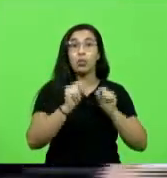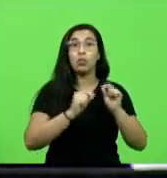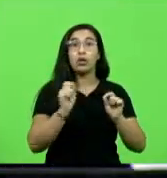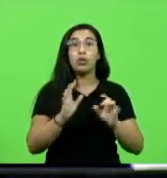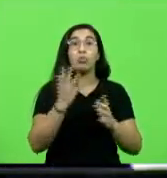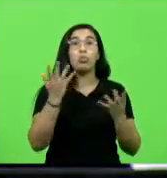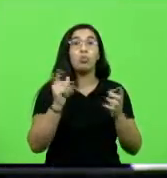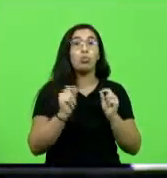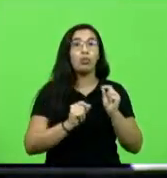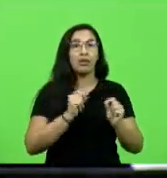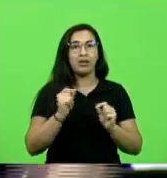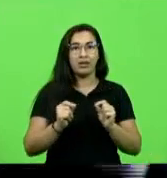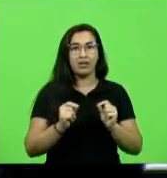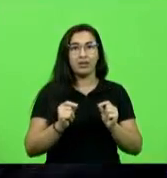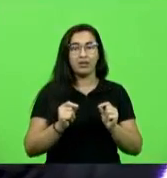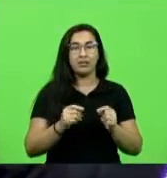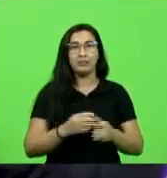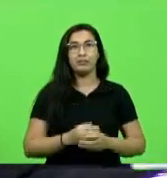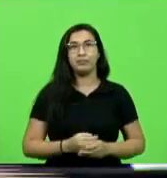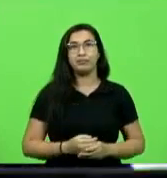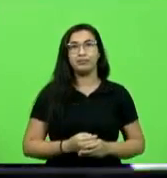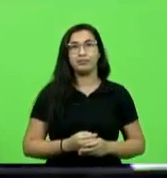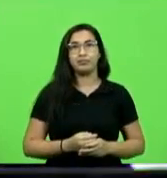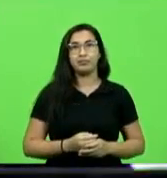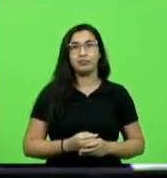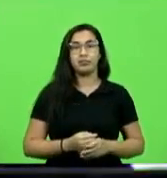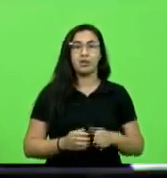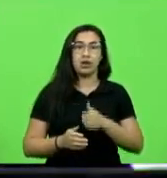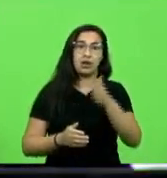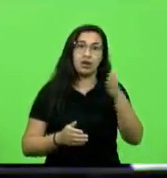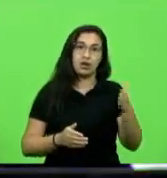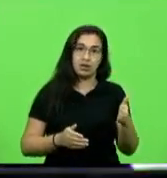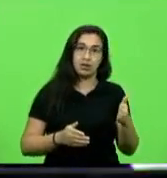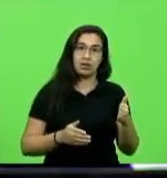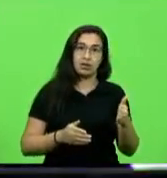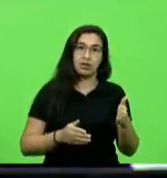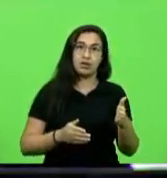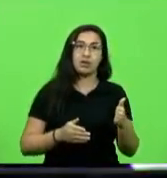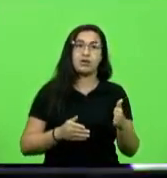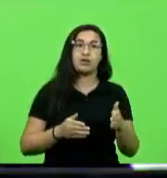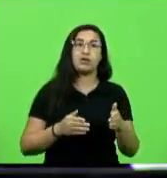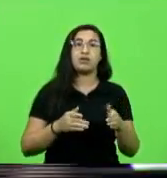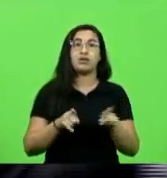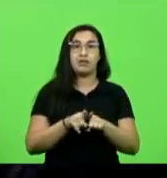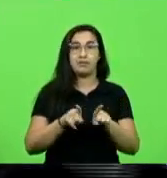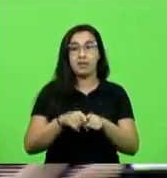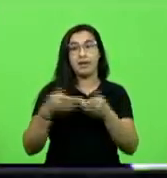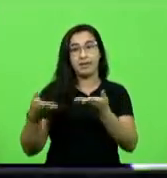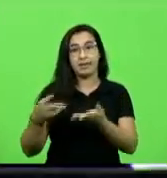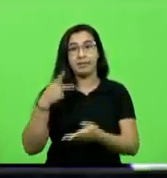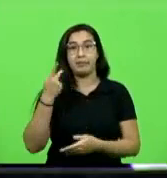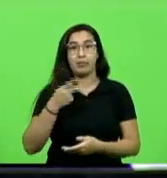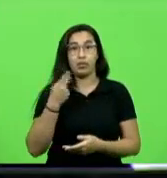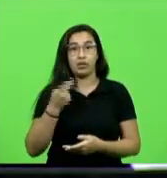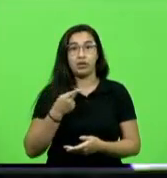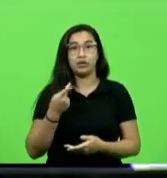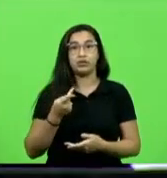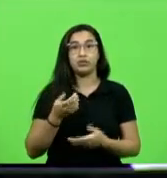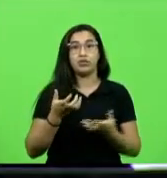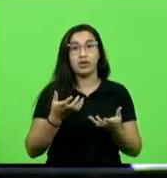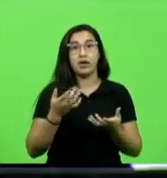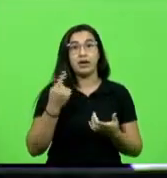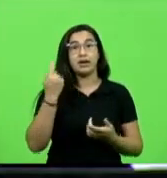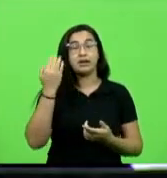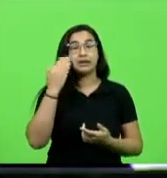julgadores sejam dos desembargadores como dos parlamentares aqui Santa Catarina quer ver a posição de